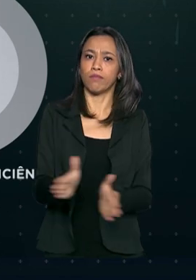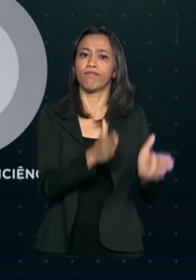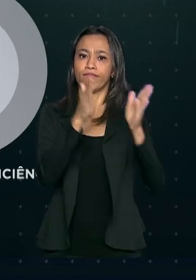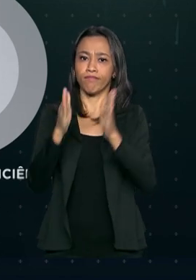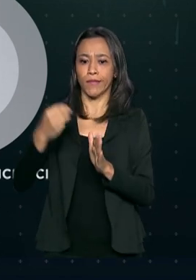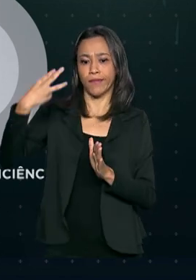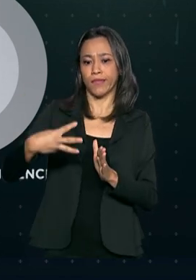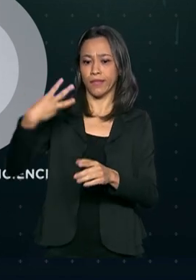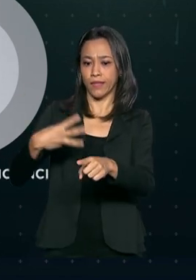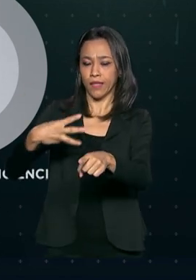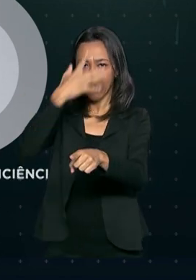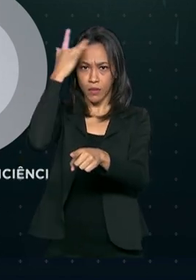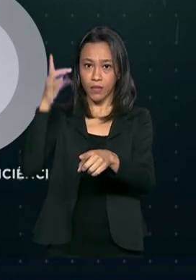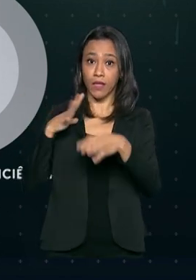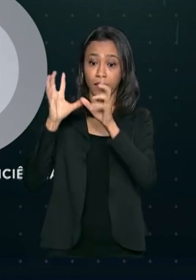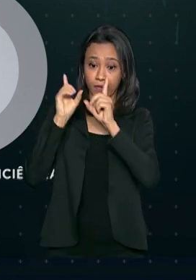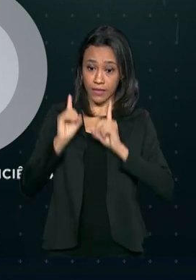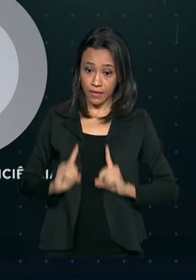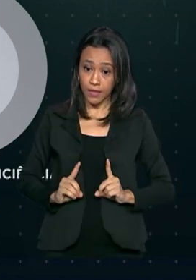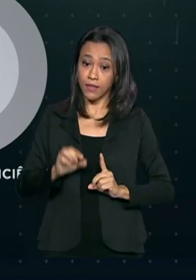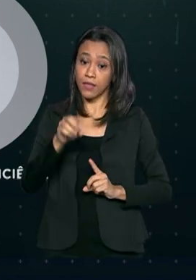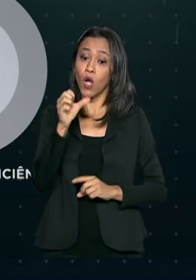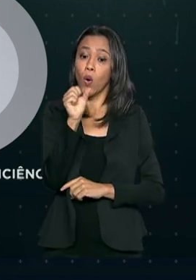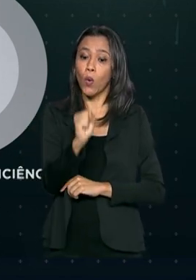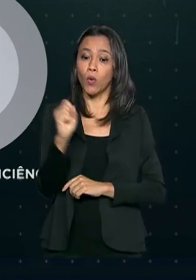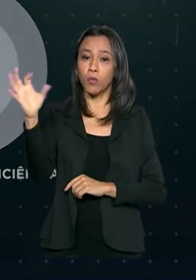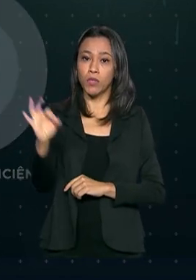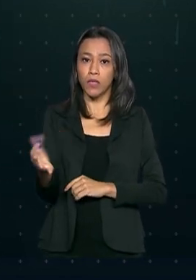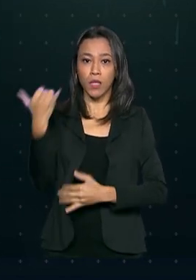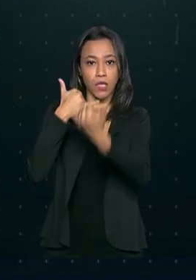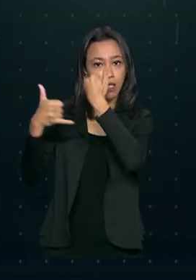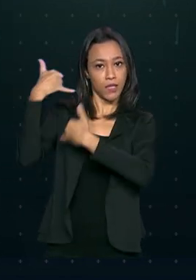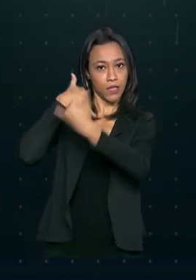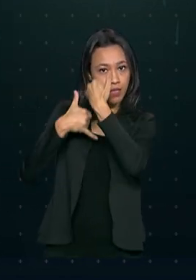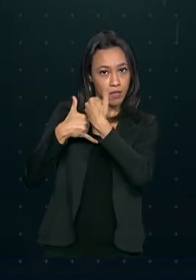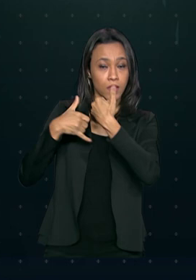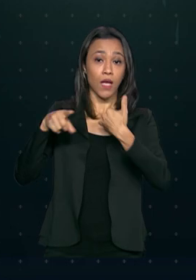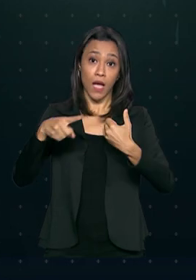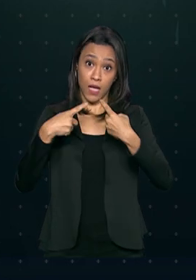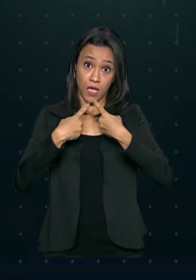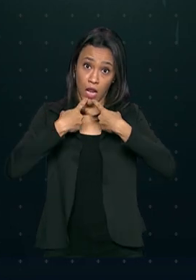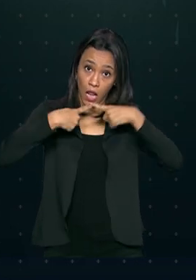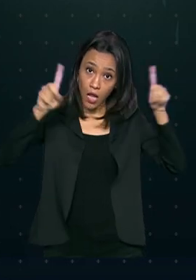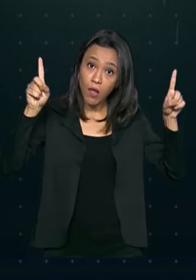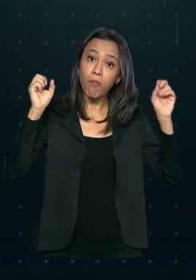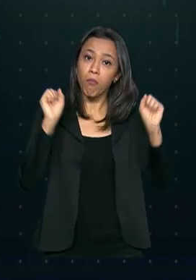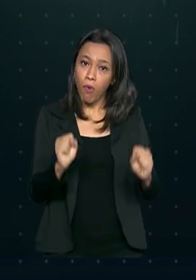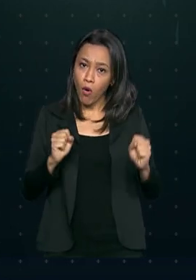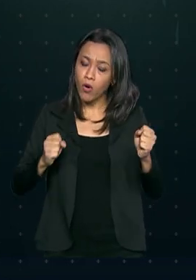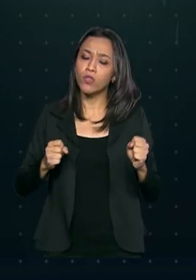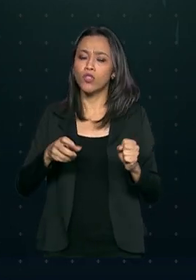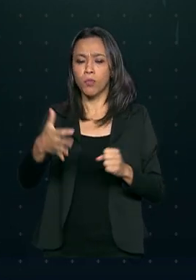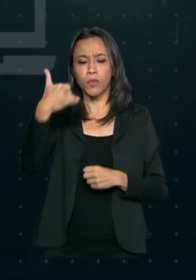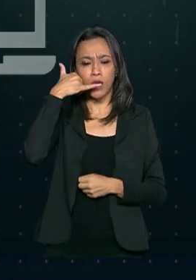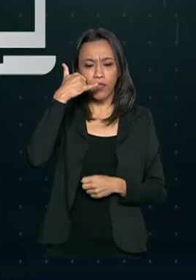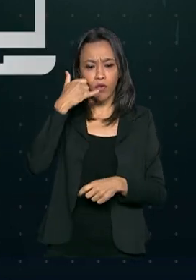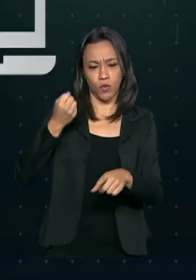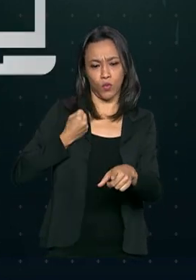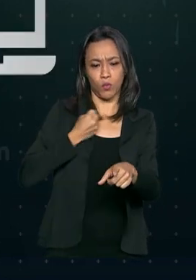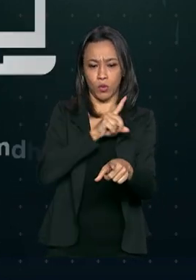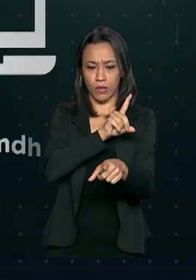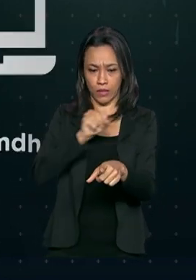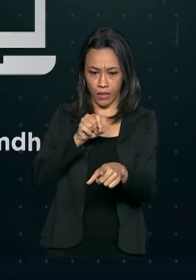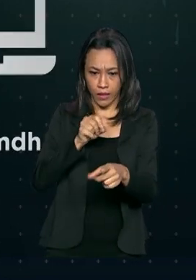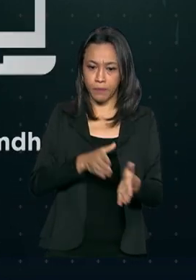estão as pessoas com deficiência, com 8% das ligações. As denúncias podem ser feitas pelo telefone, através do número